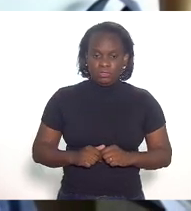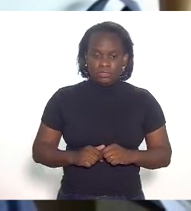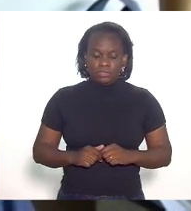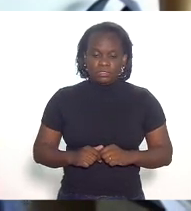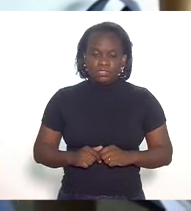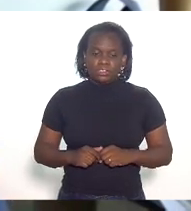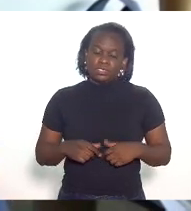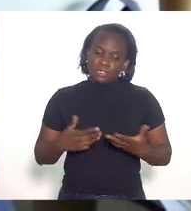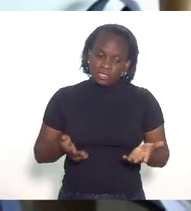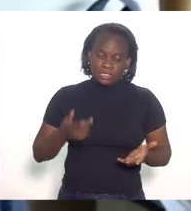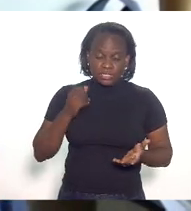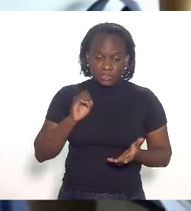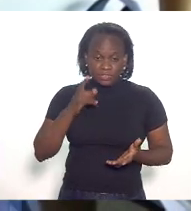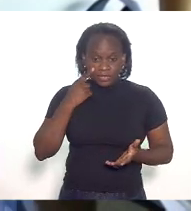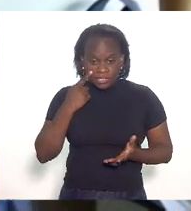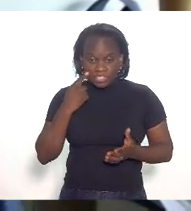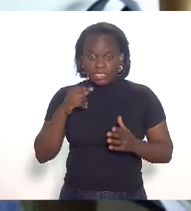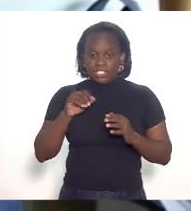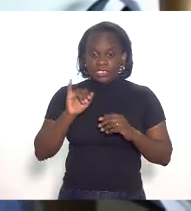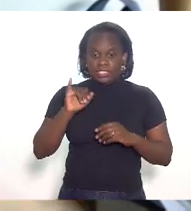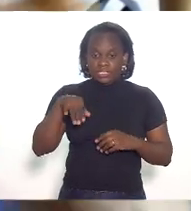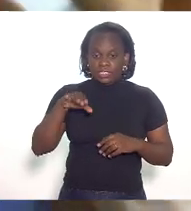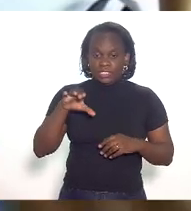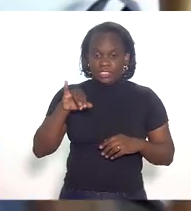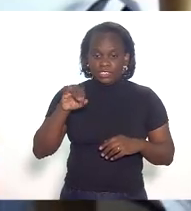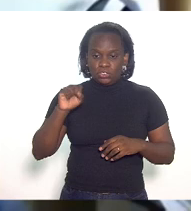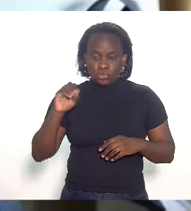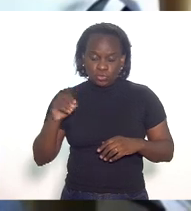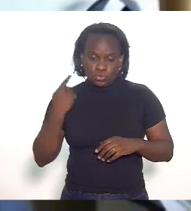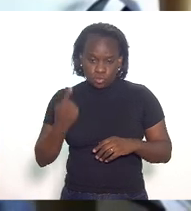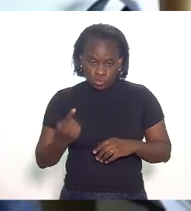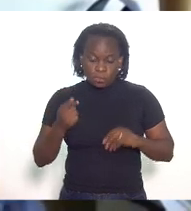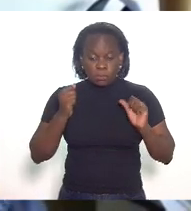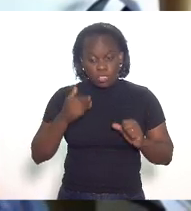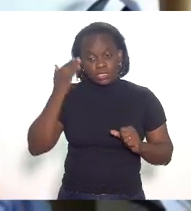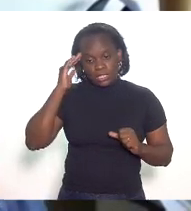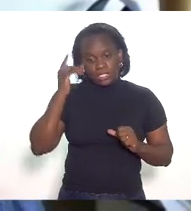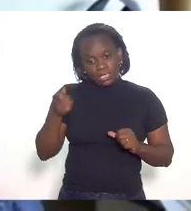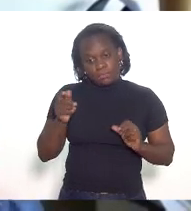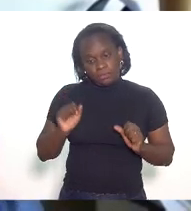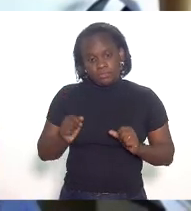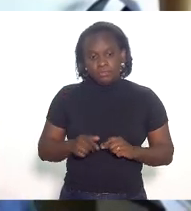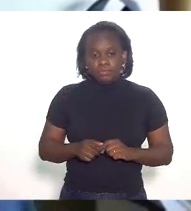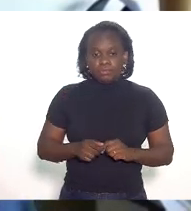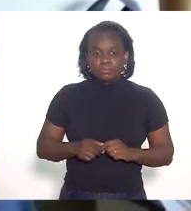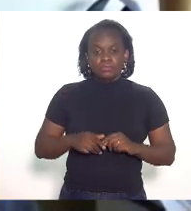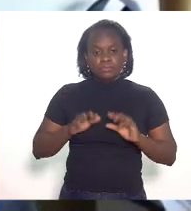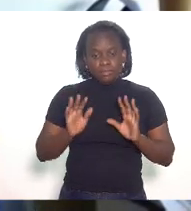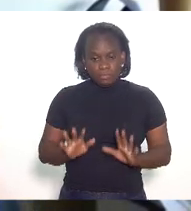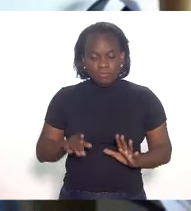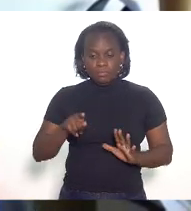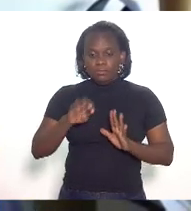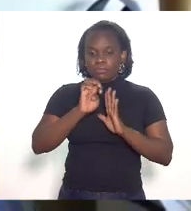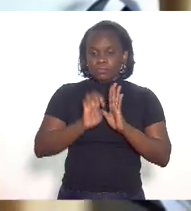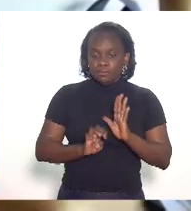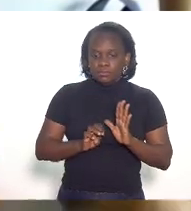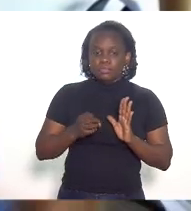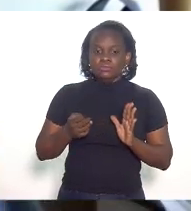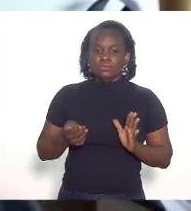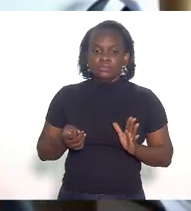porque se a gente for no inciso 1 pode ser que dê essa compreensão mas quanto a essa emenda